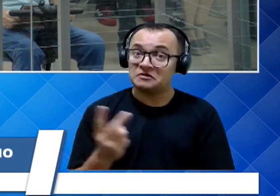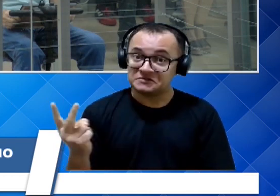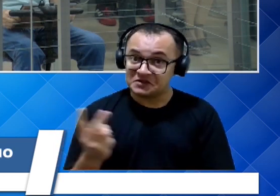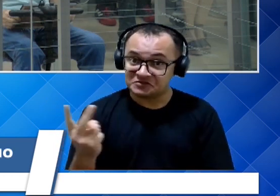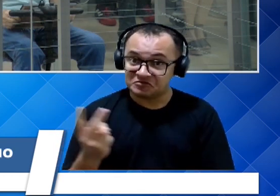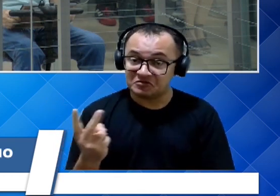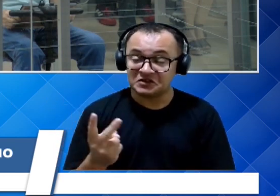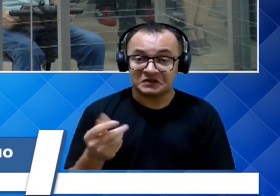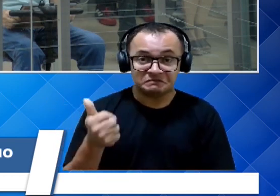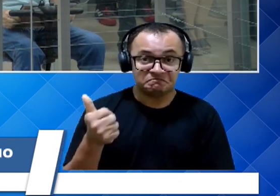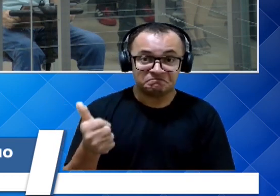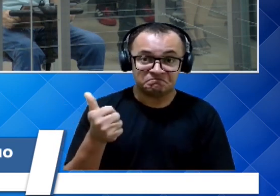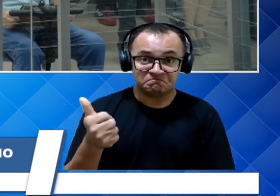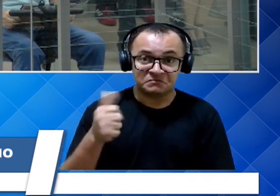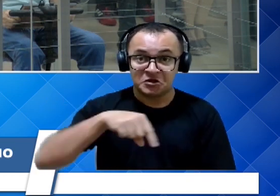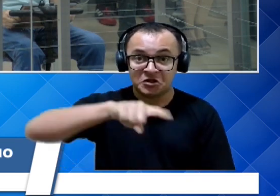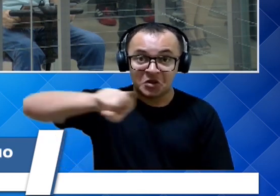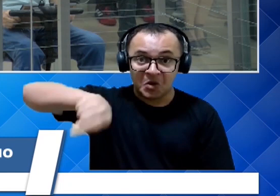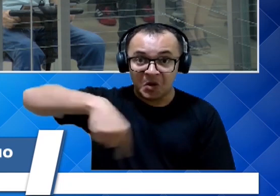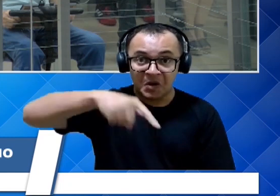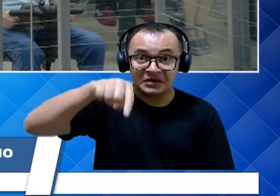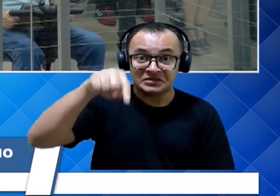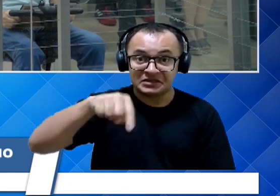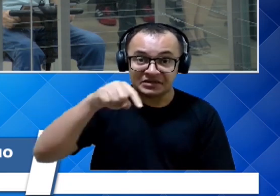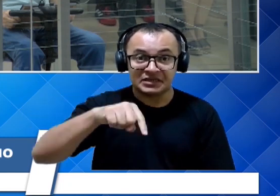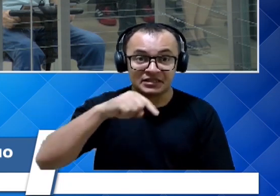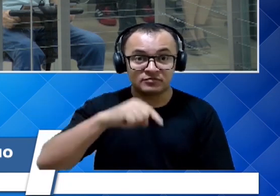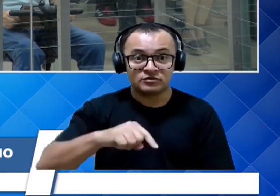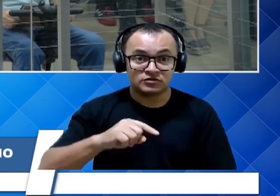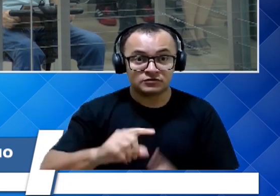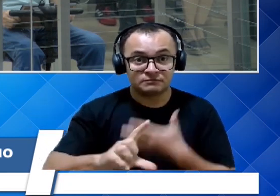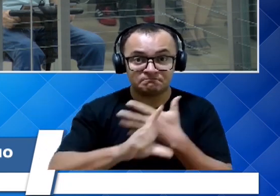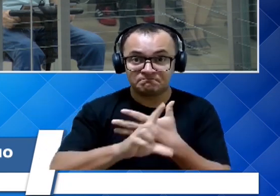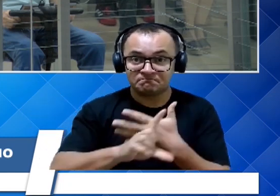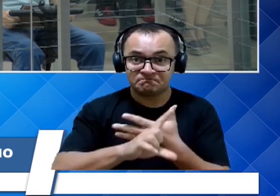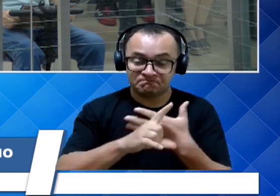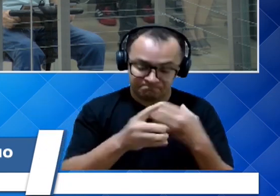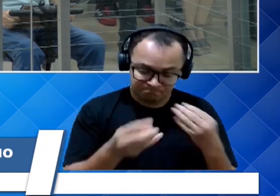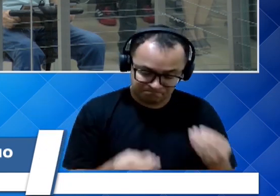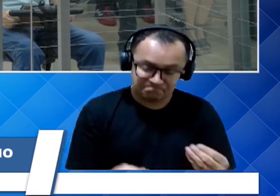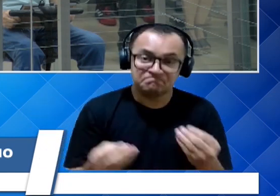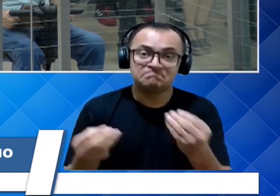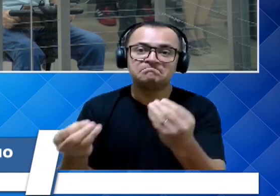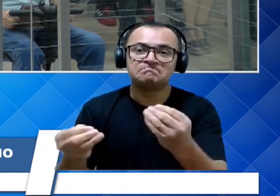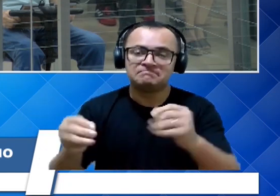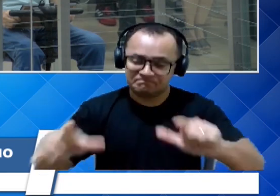legislativo entregando uma comenda tão importante quanto o título de cidadão.